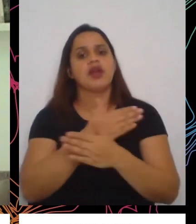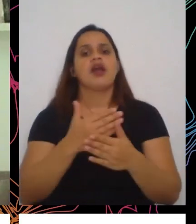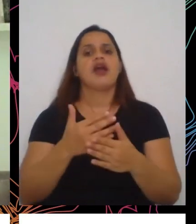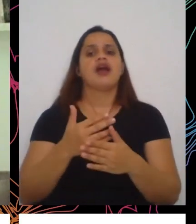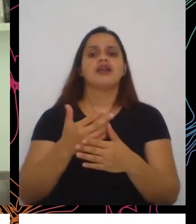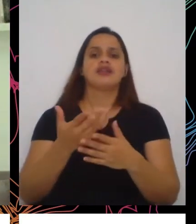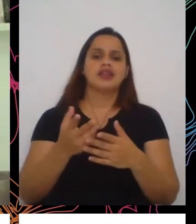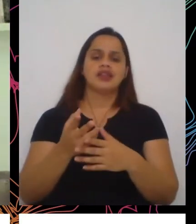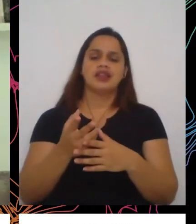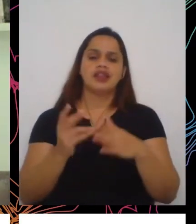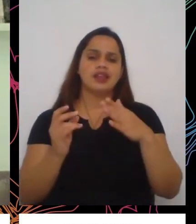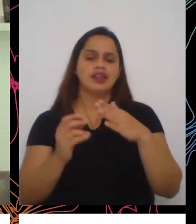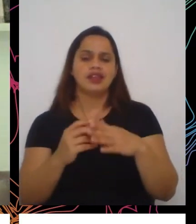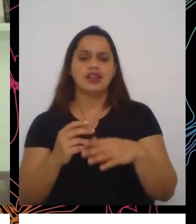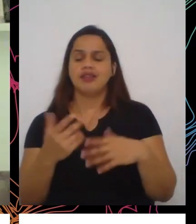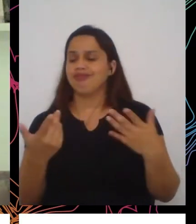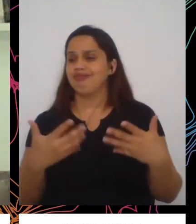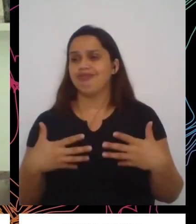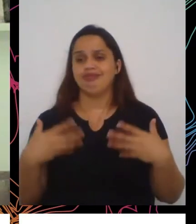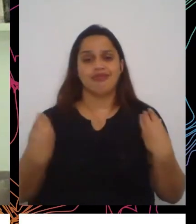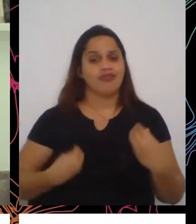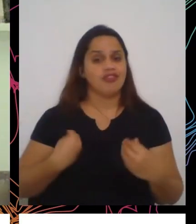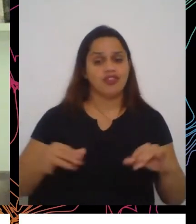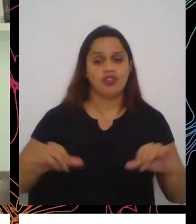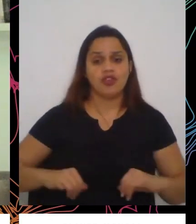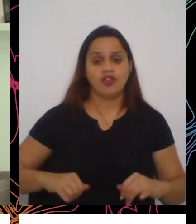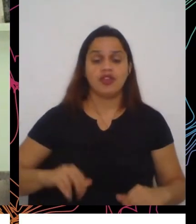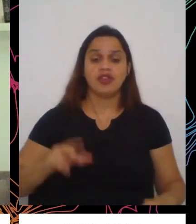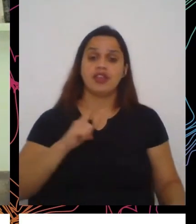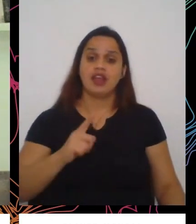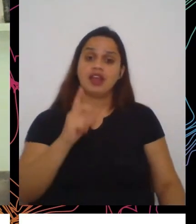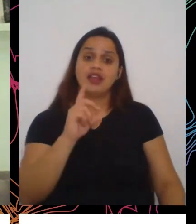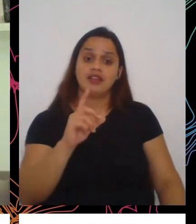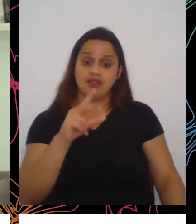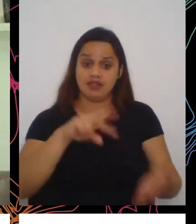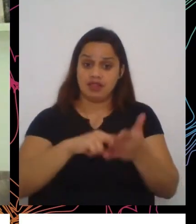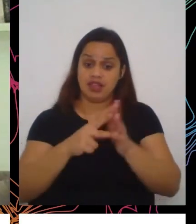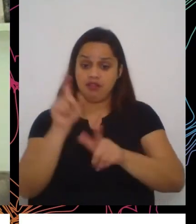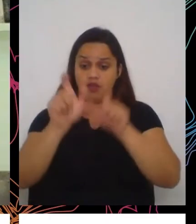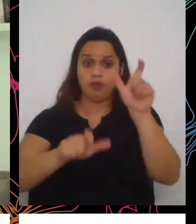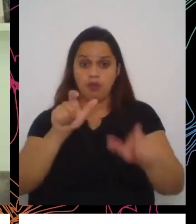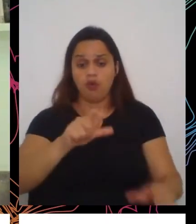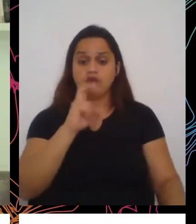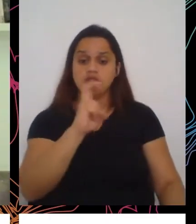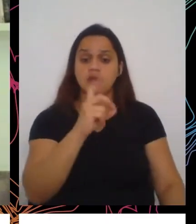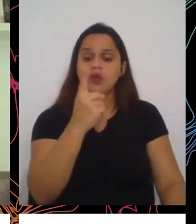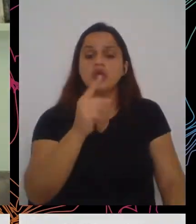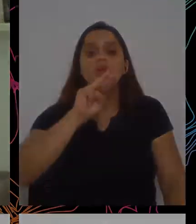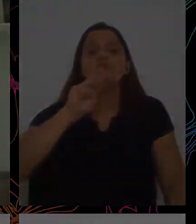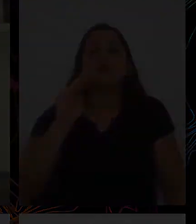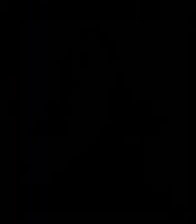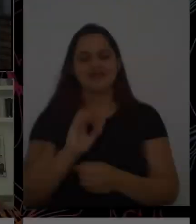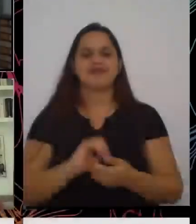desalentada, 51 milhões de pessoas. O que fazer com essas pessoas?